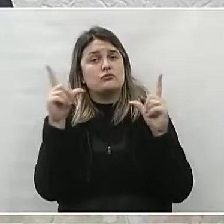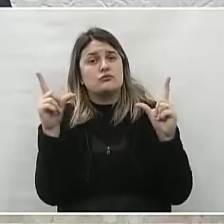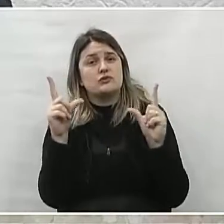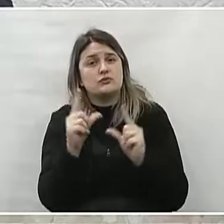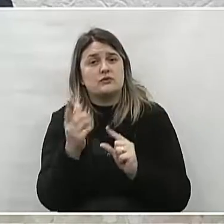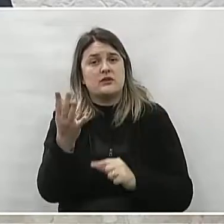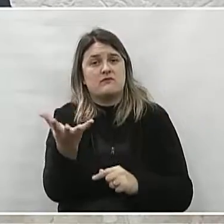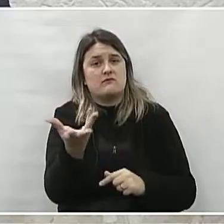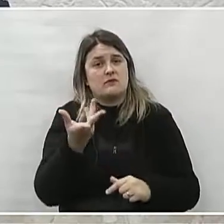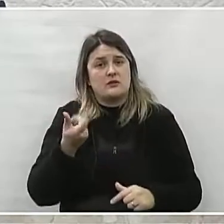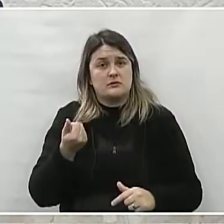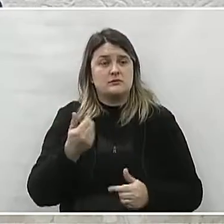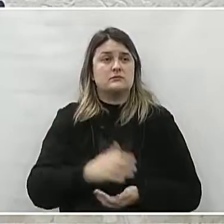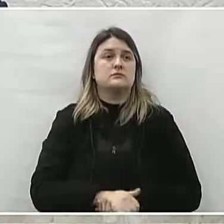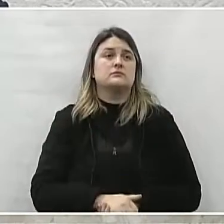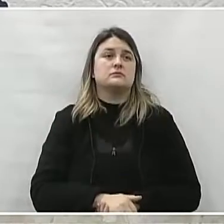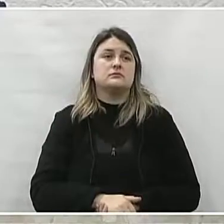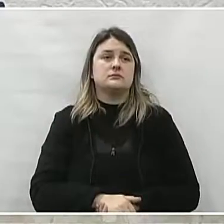a velocidade.